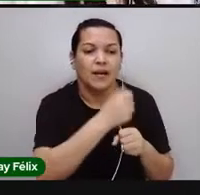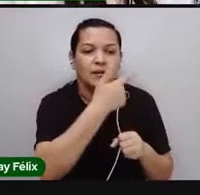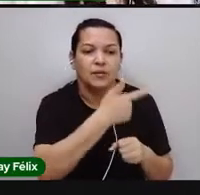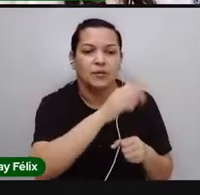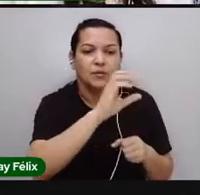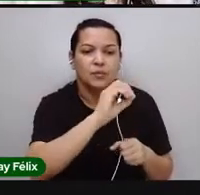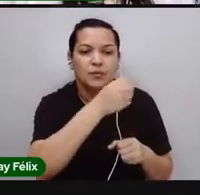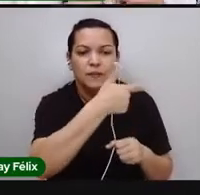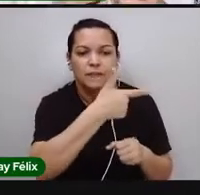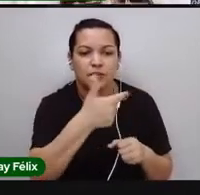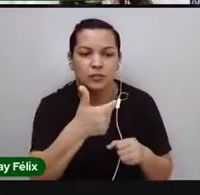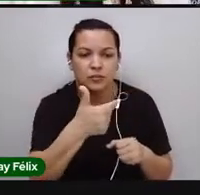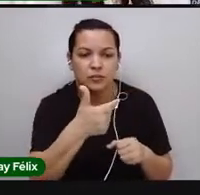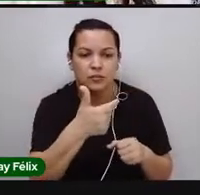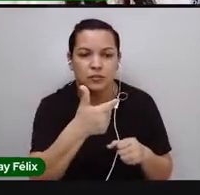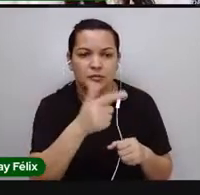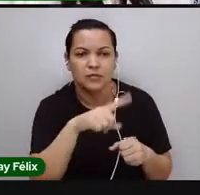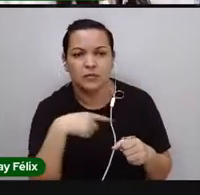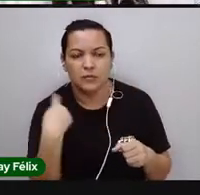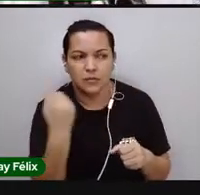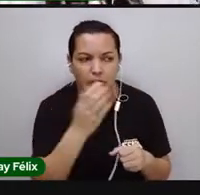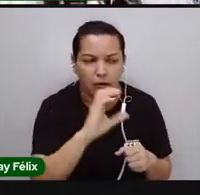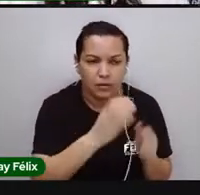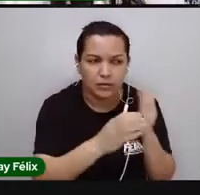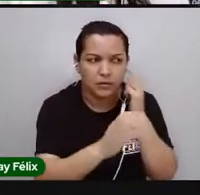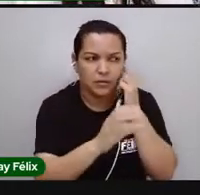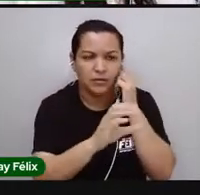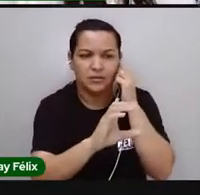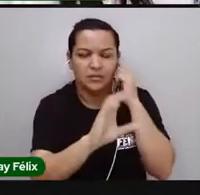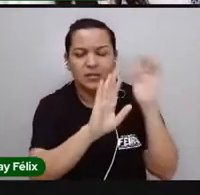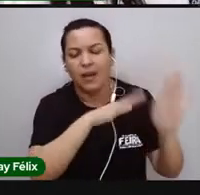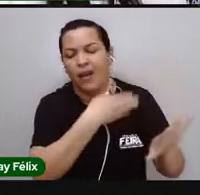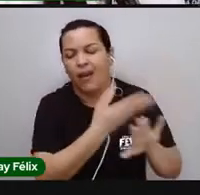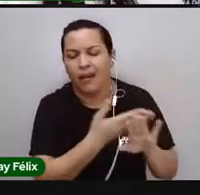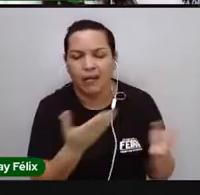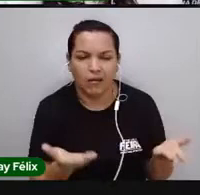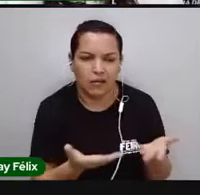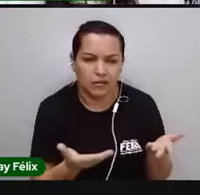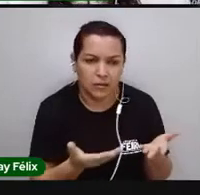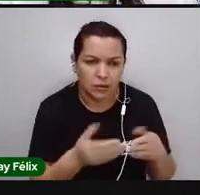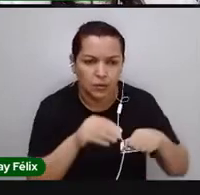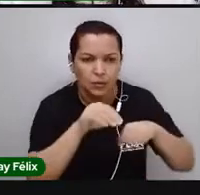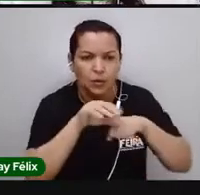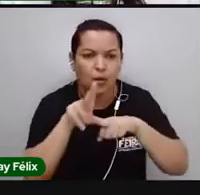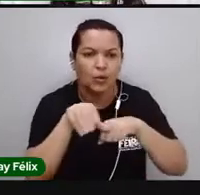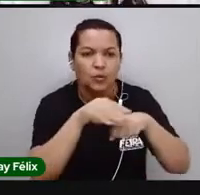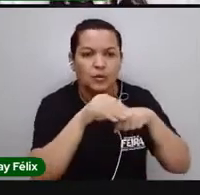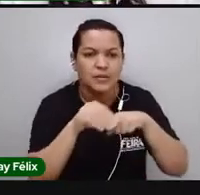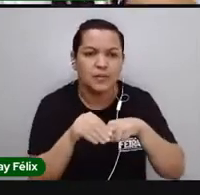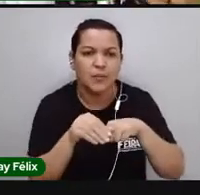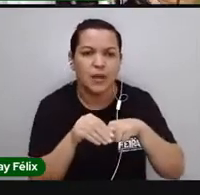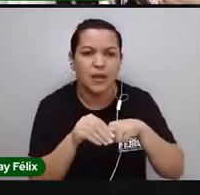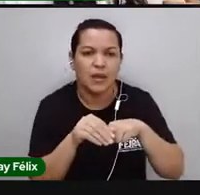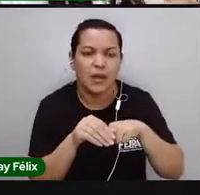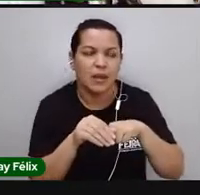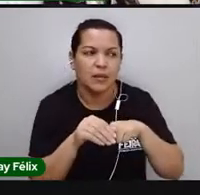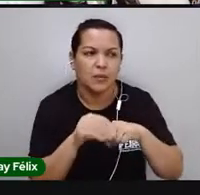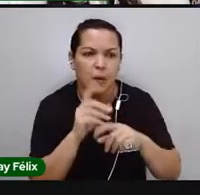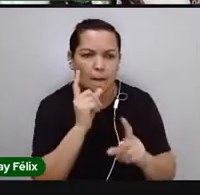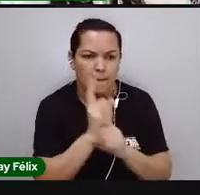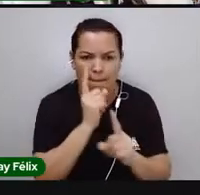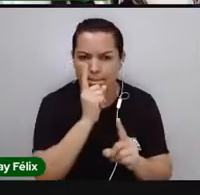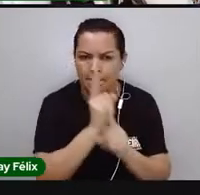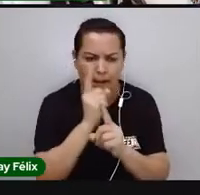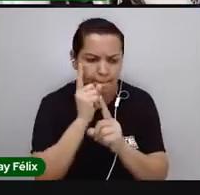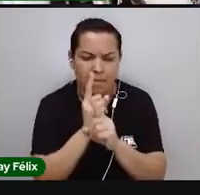nós, cientistas, até hoje, utilizamos alguns conhecimentos que foram descobertos e que